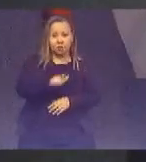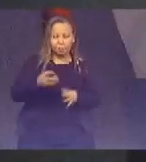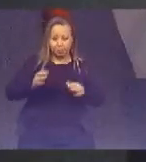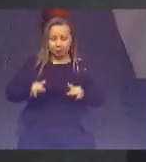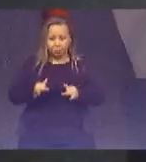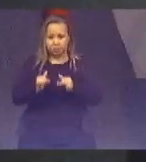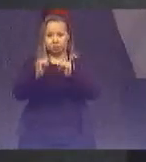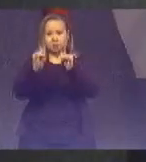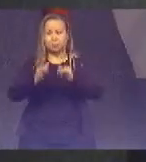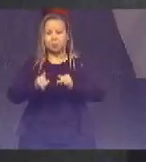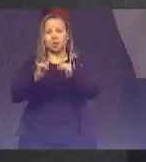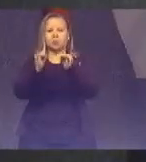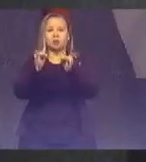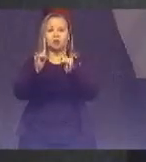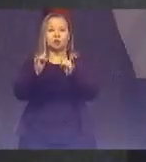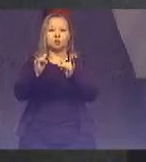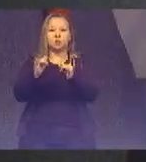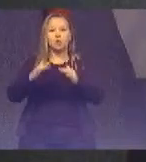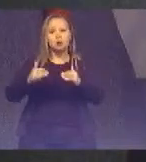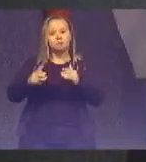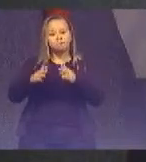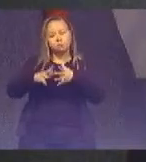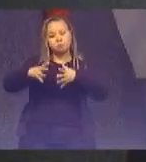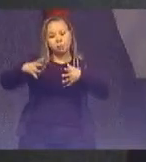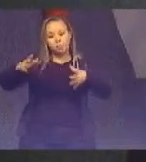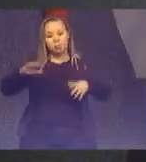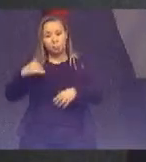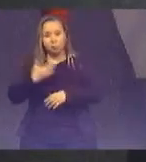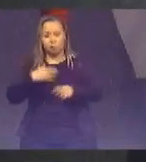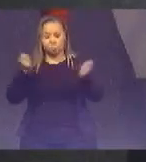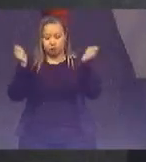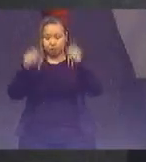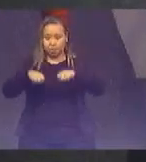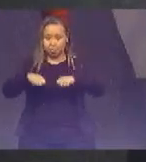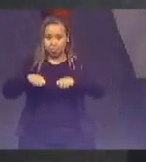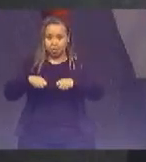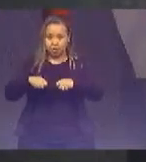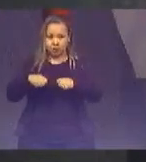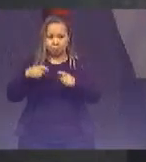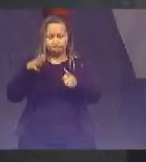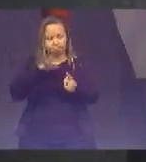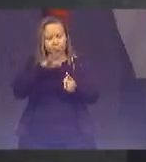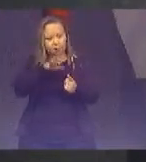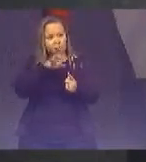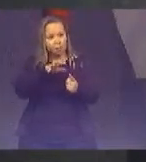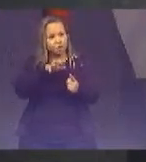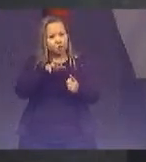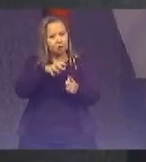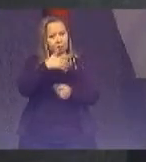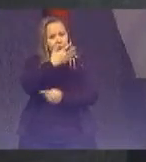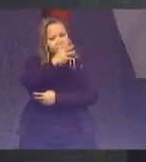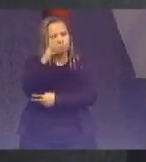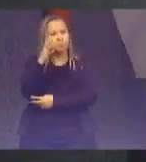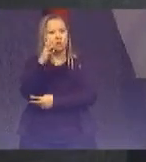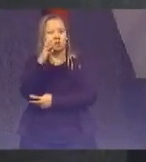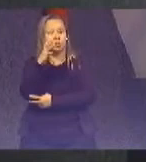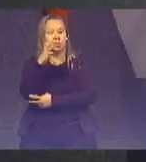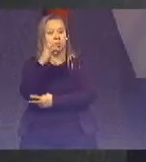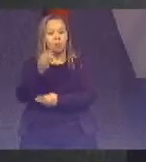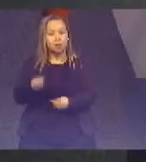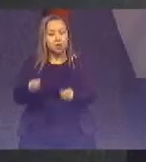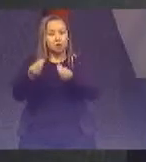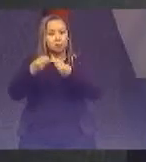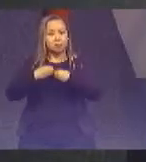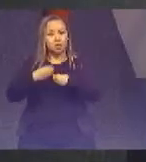desmedidamente nossa capacidade de afetar os ciclos naturais da Terra nos oferece novas habilidades